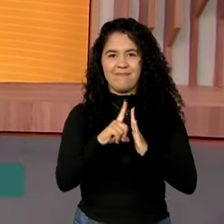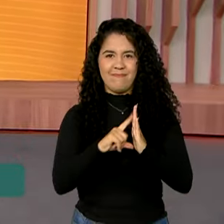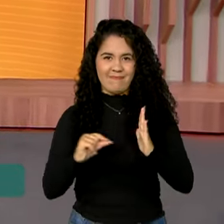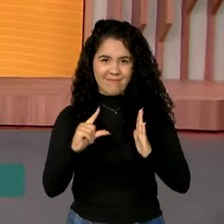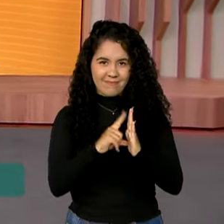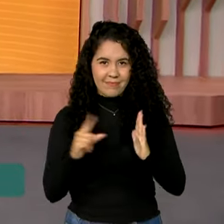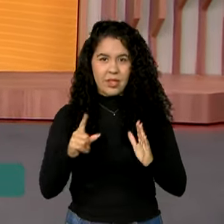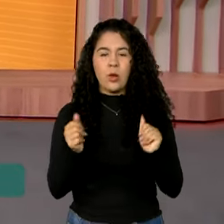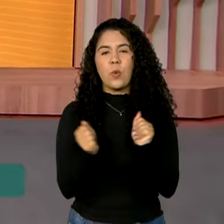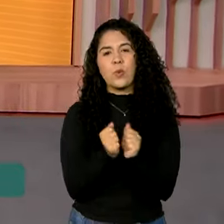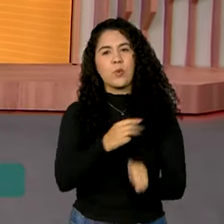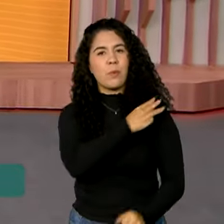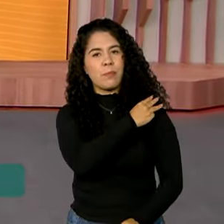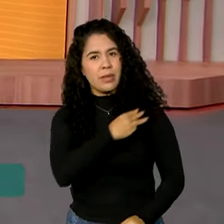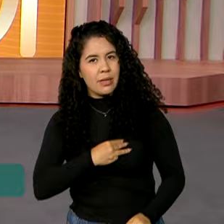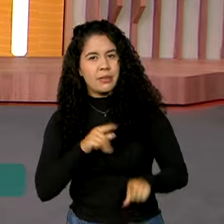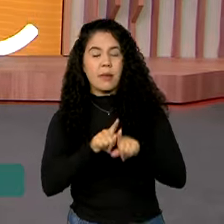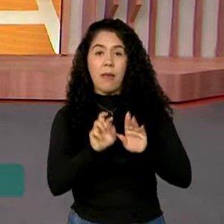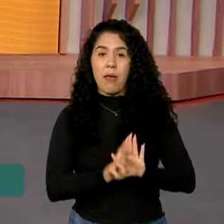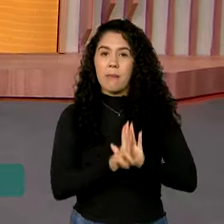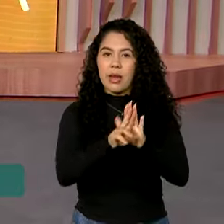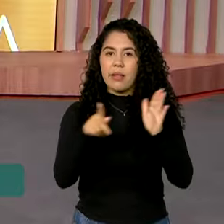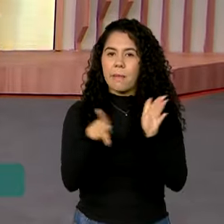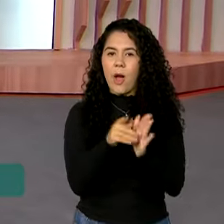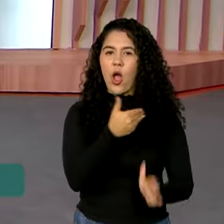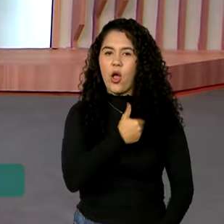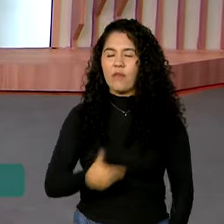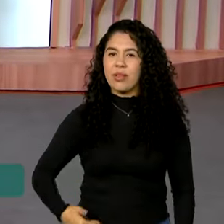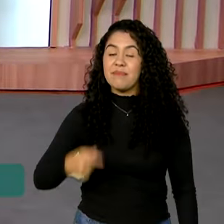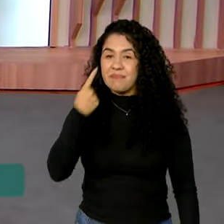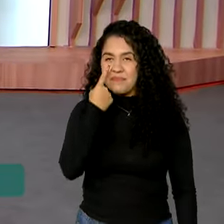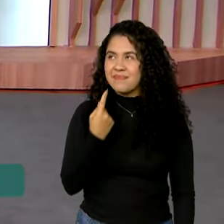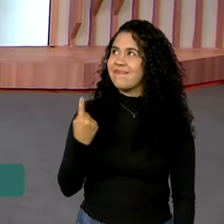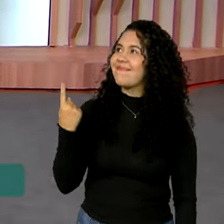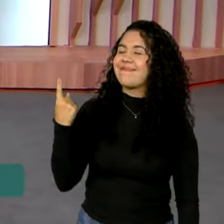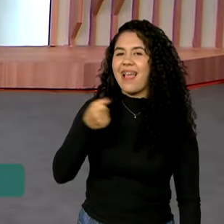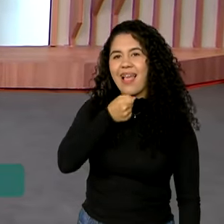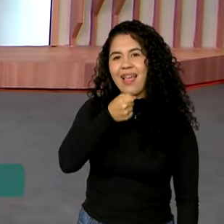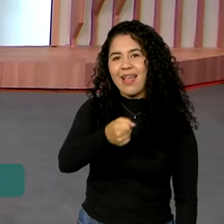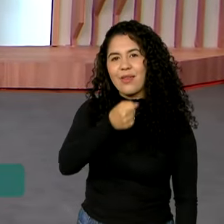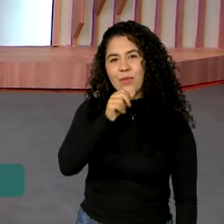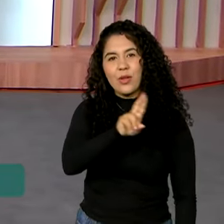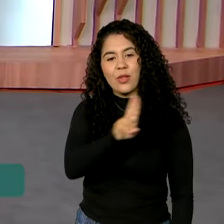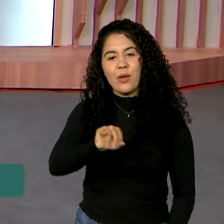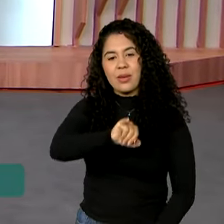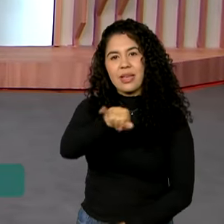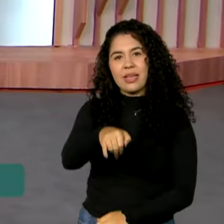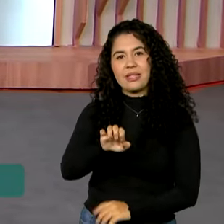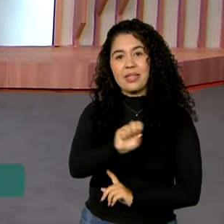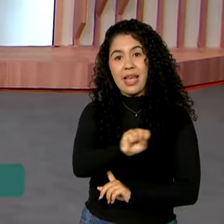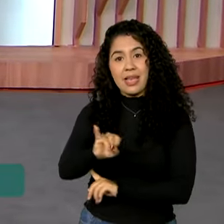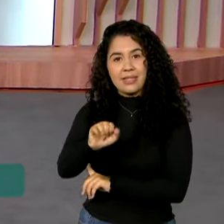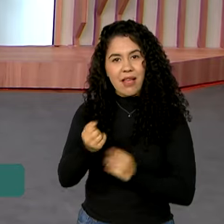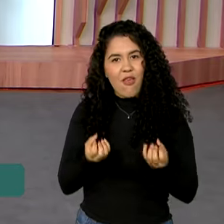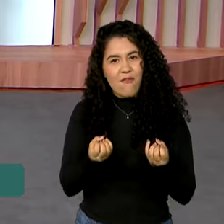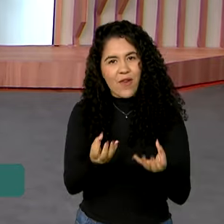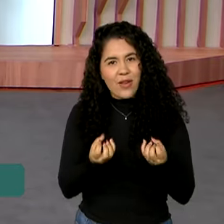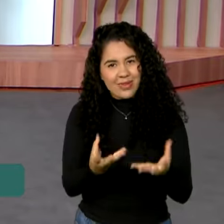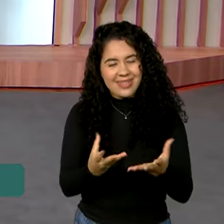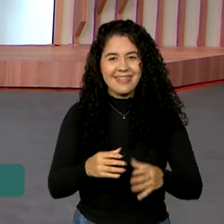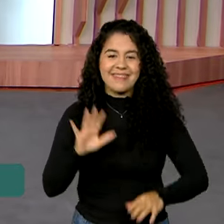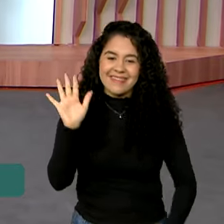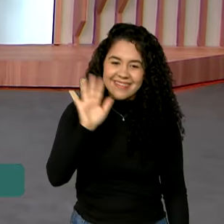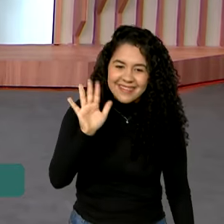representantes do governo. Então, vamos lá ao Palácio conversar com Jéssica Gonçalves, que tem as informações ao vivo, bom dia,